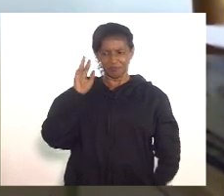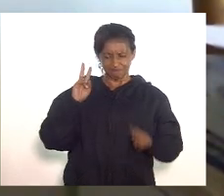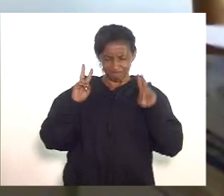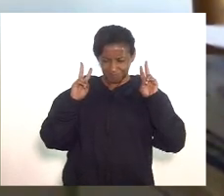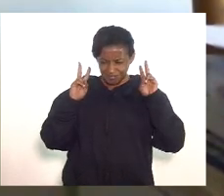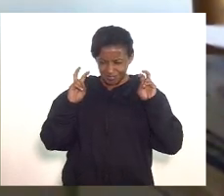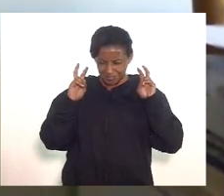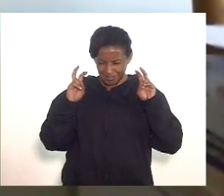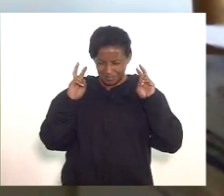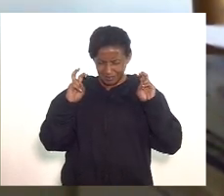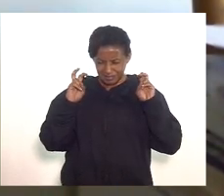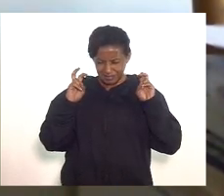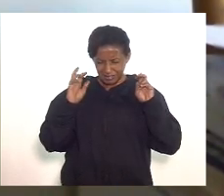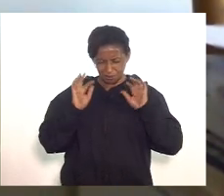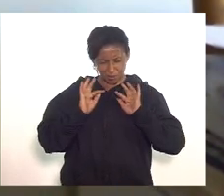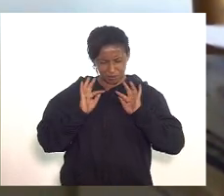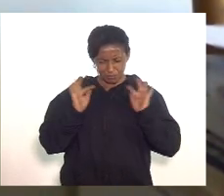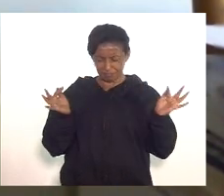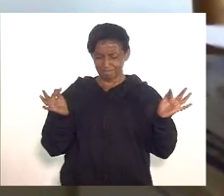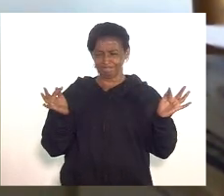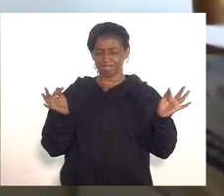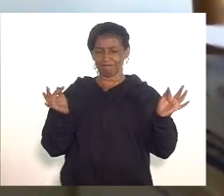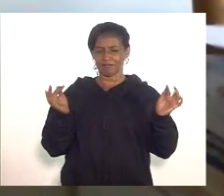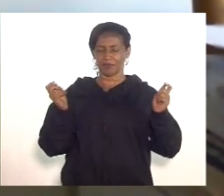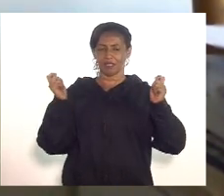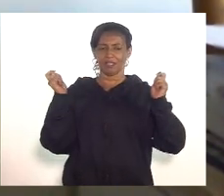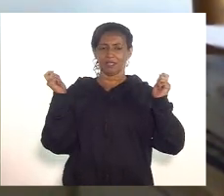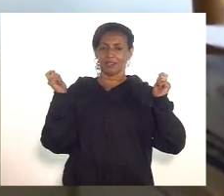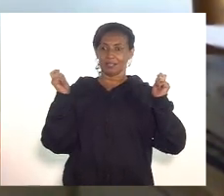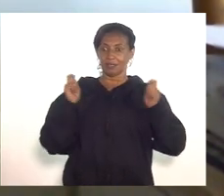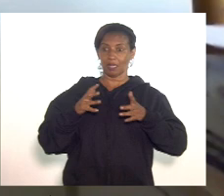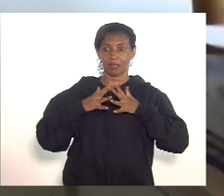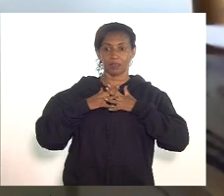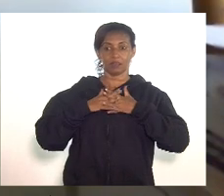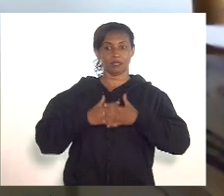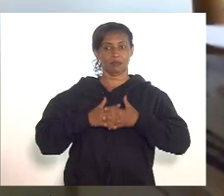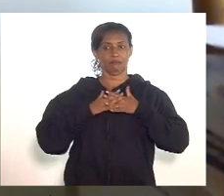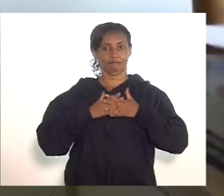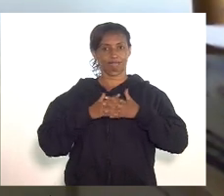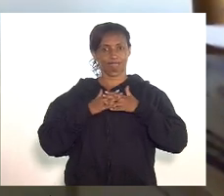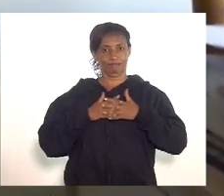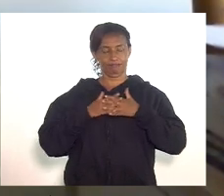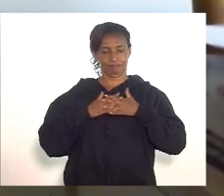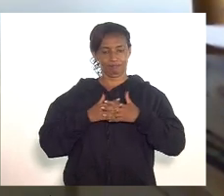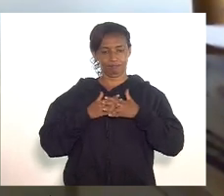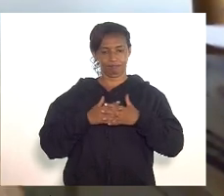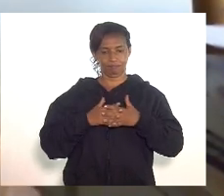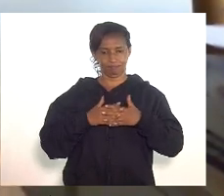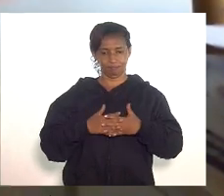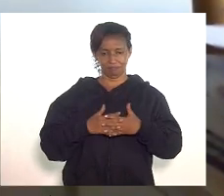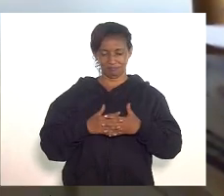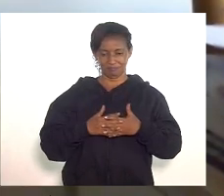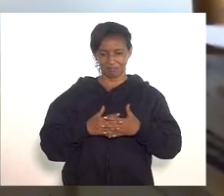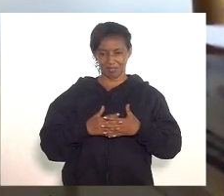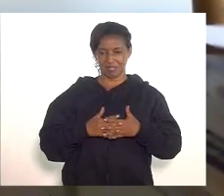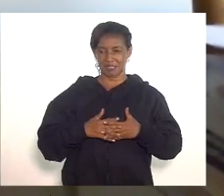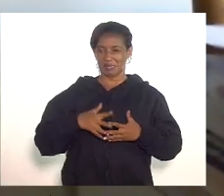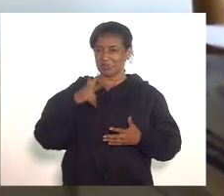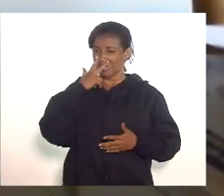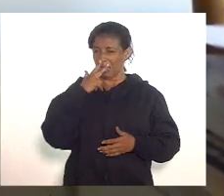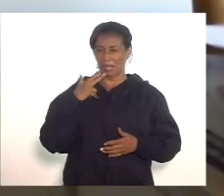sensível que está atrapalhando mutilando